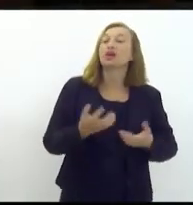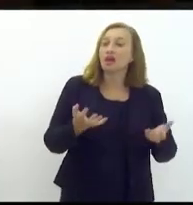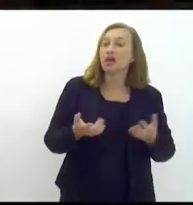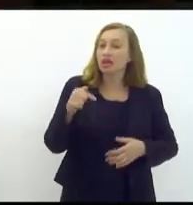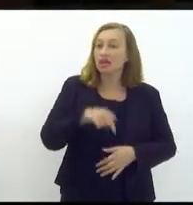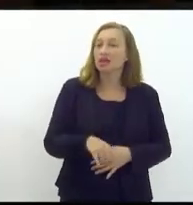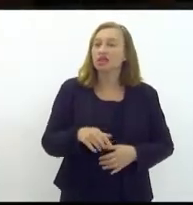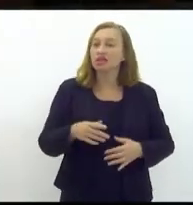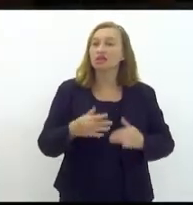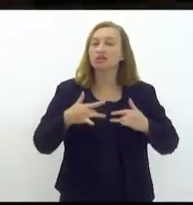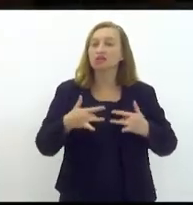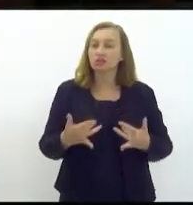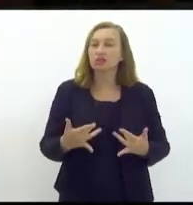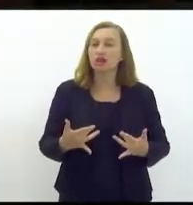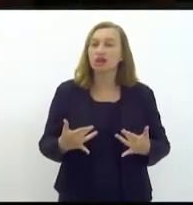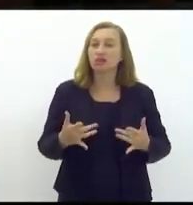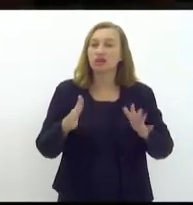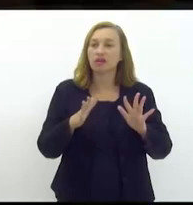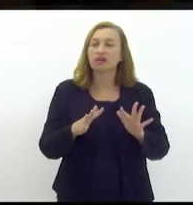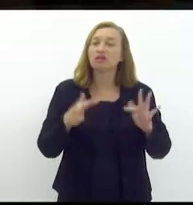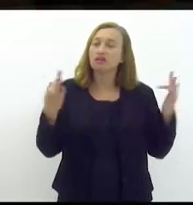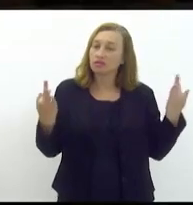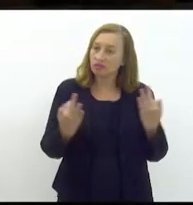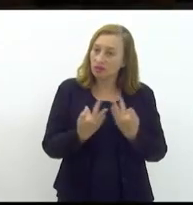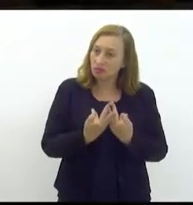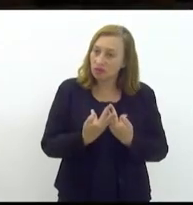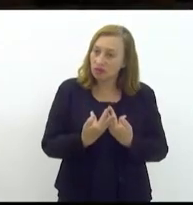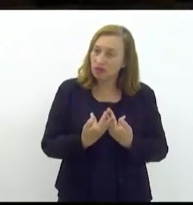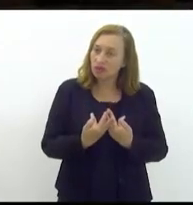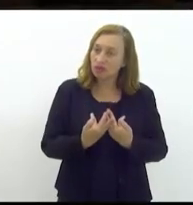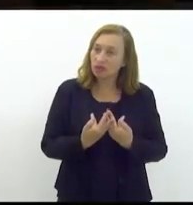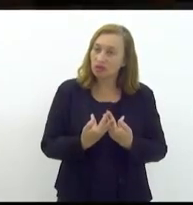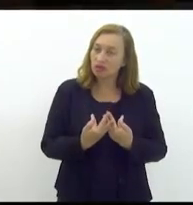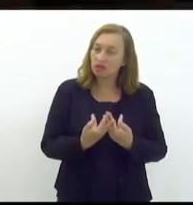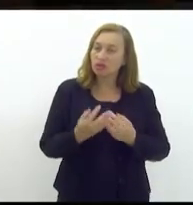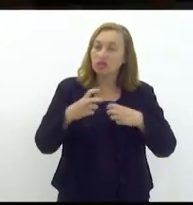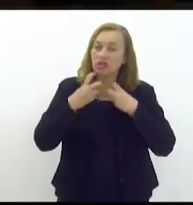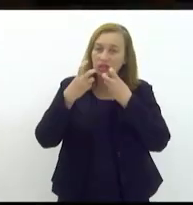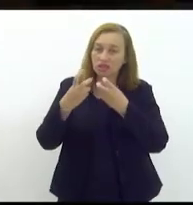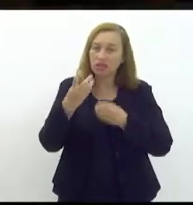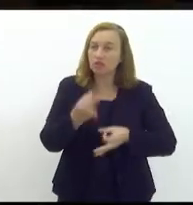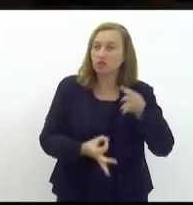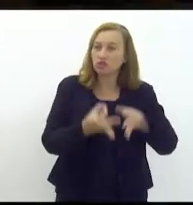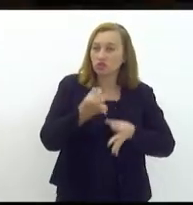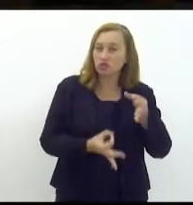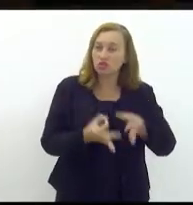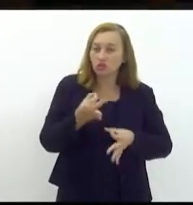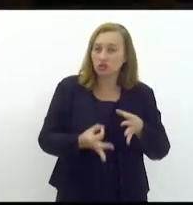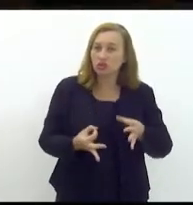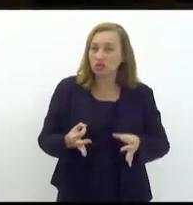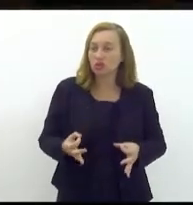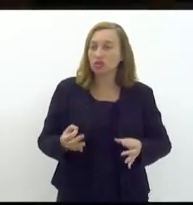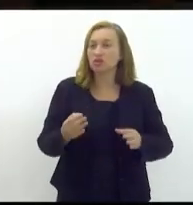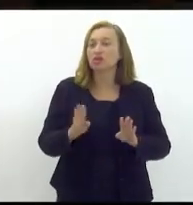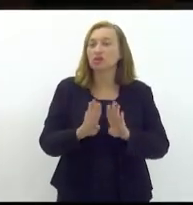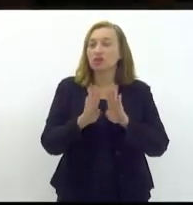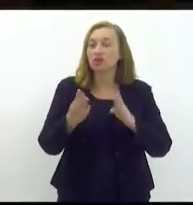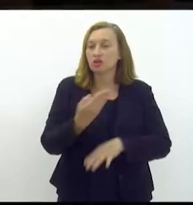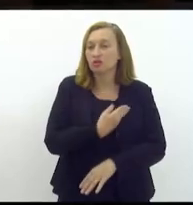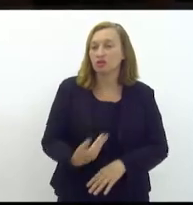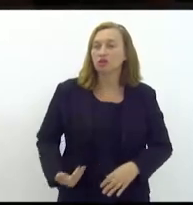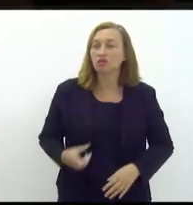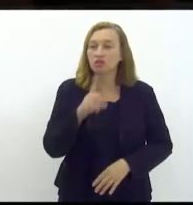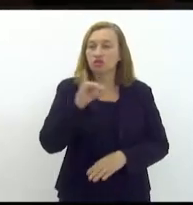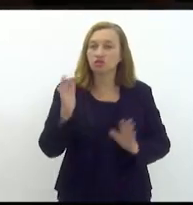aqui deixar minha solidariedade a essas famílias que foram gritar por justiça na porta do governador no dia de hoje